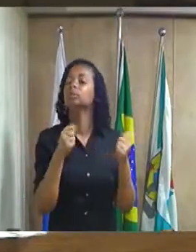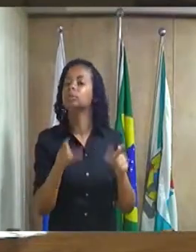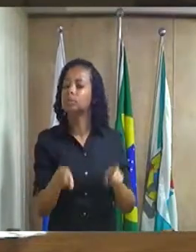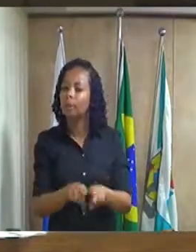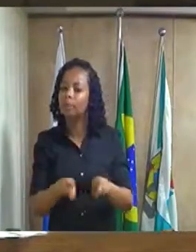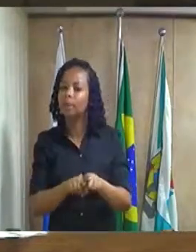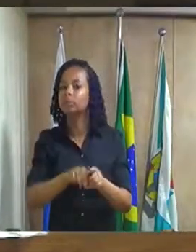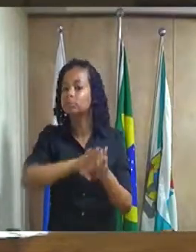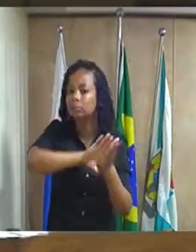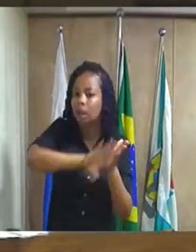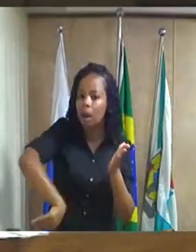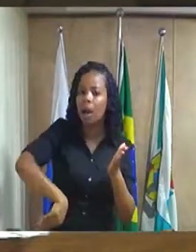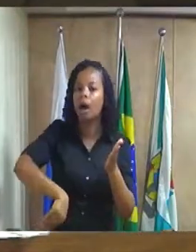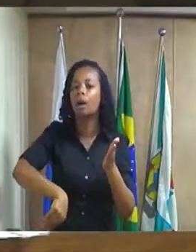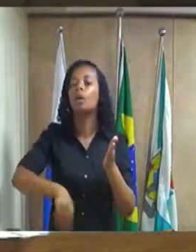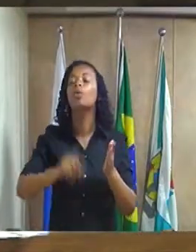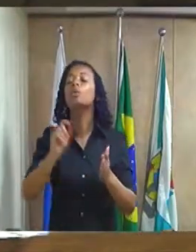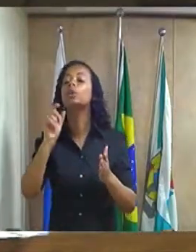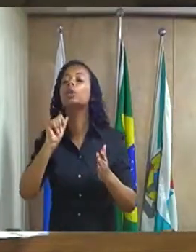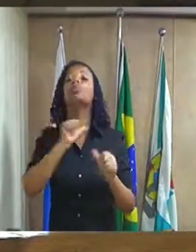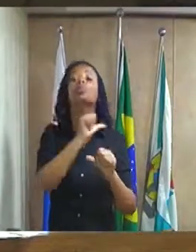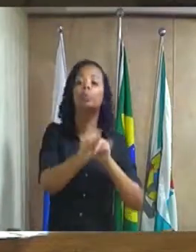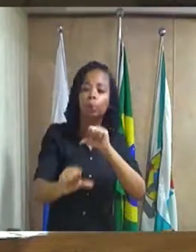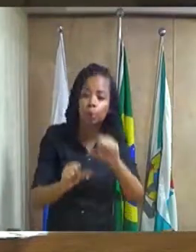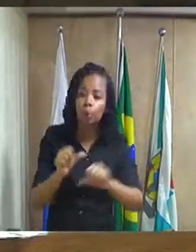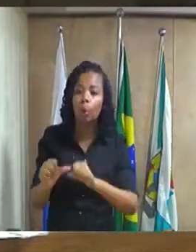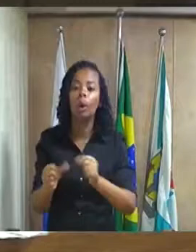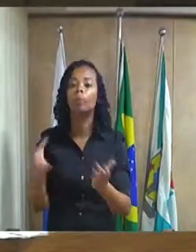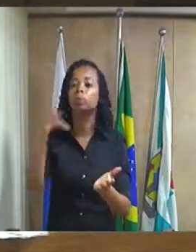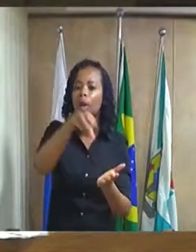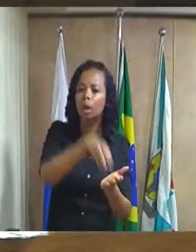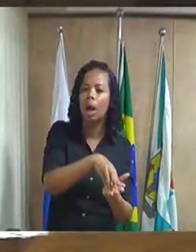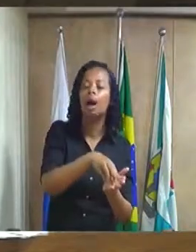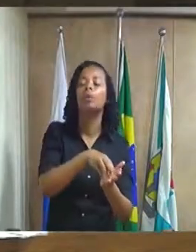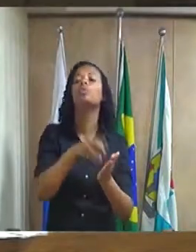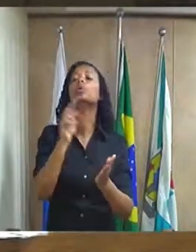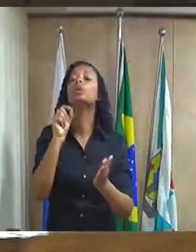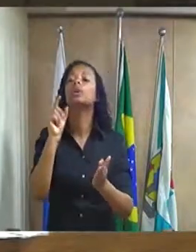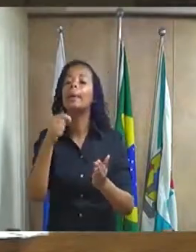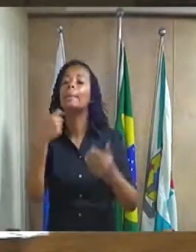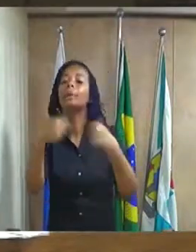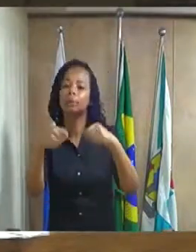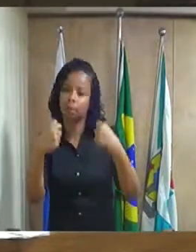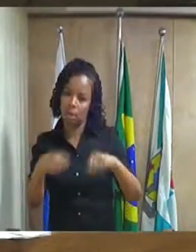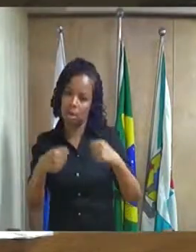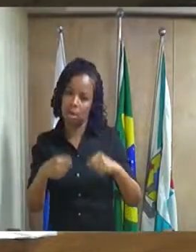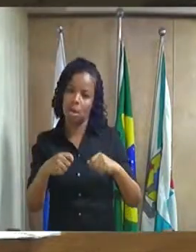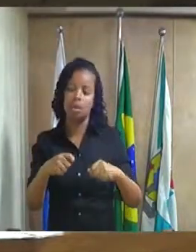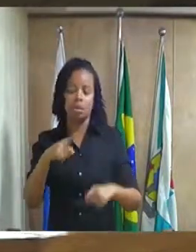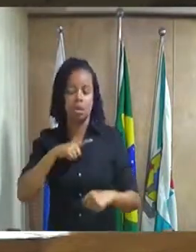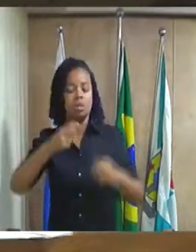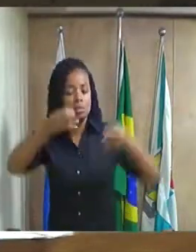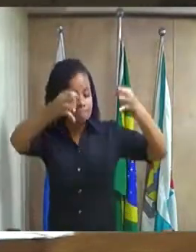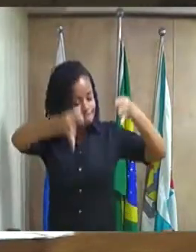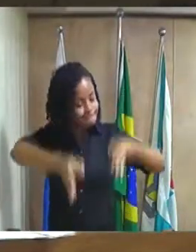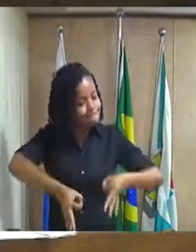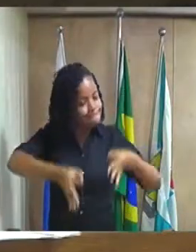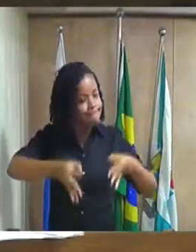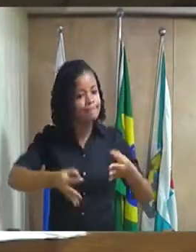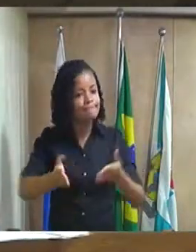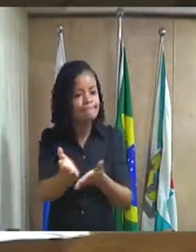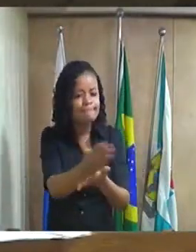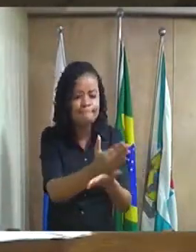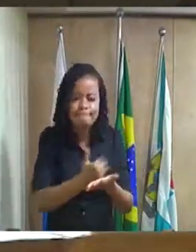alteração e até aplicar a penalidade se for cabível. Isso eu tenho certeza que vai ajudar o aumento da